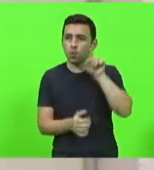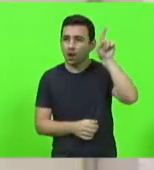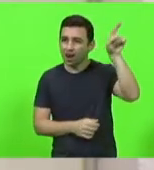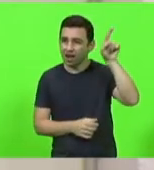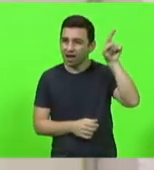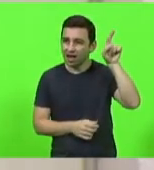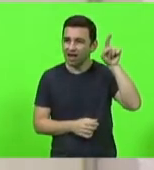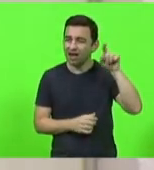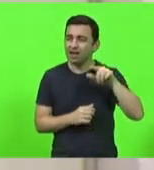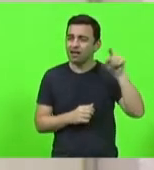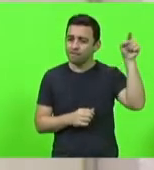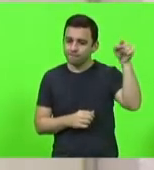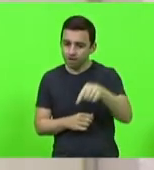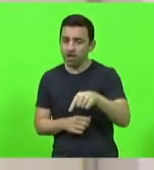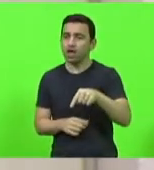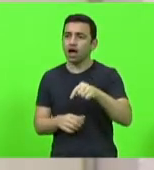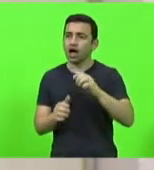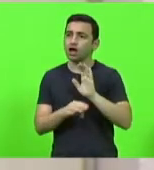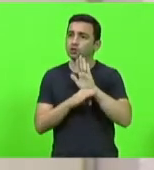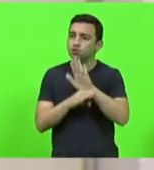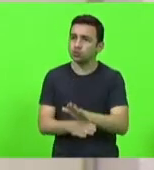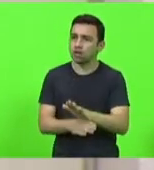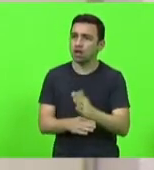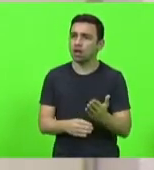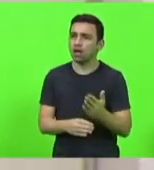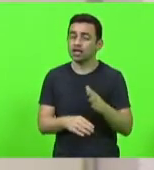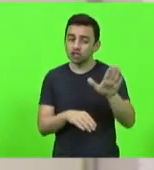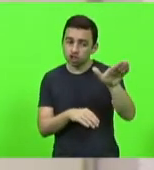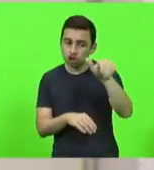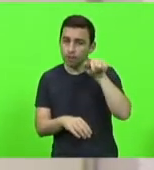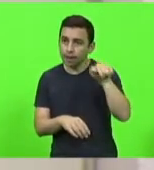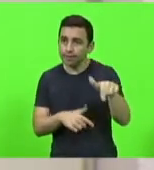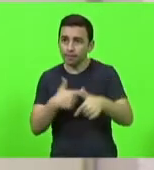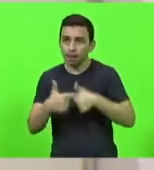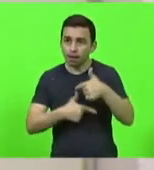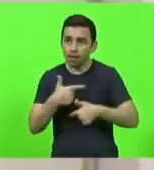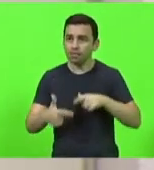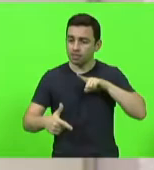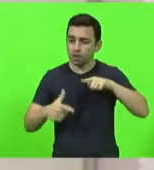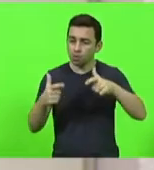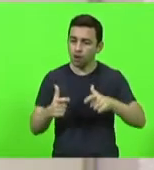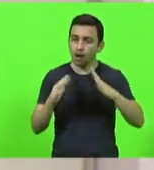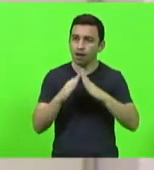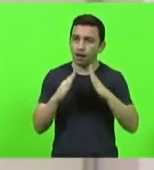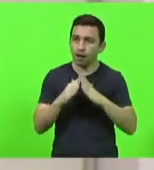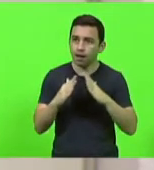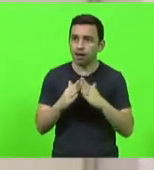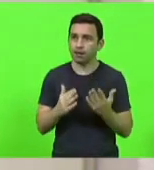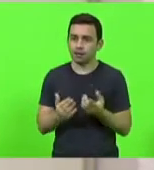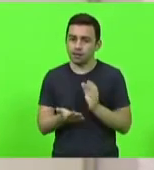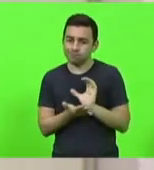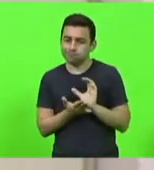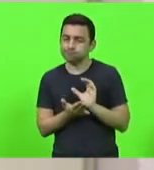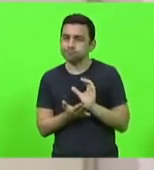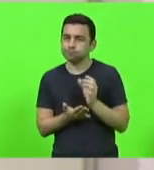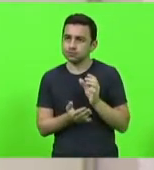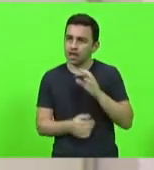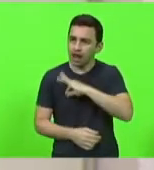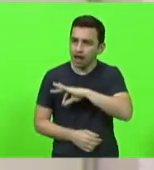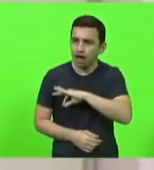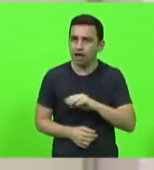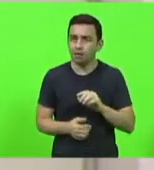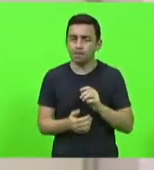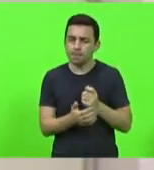ajudar na mão de obra, são contratados, têm moradia, recebem remuneração, têm